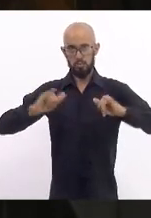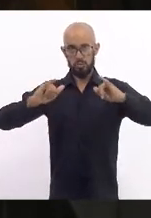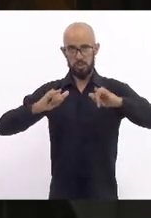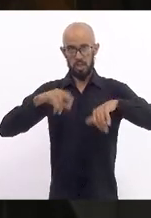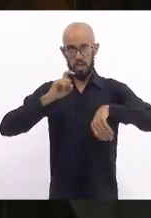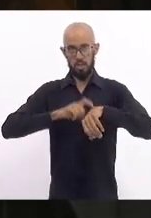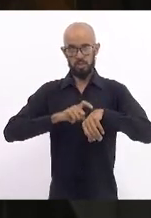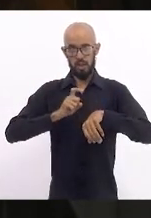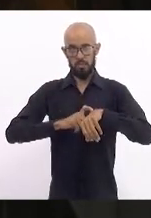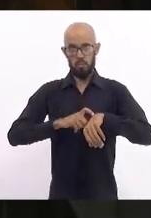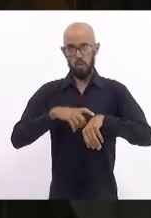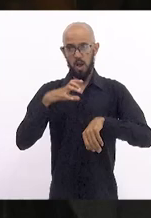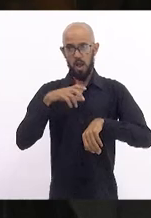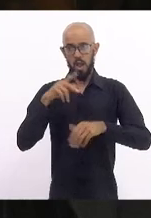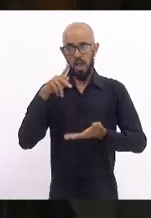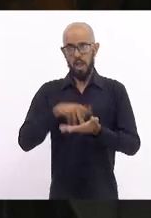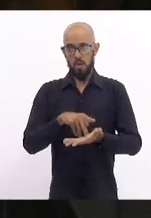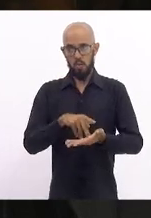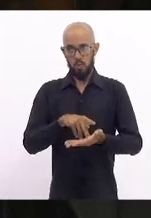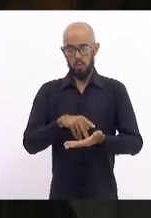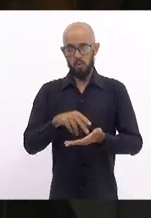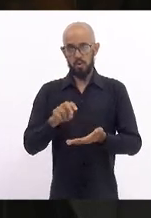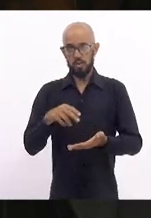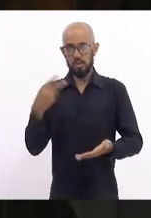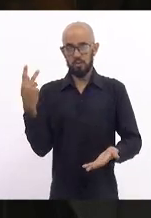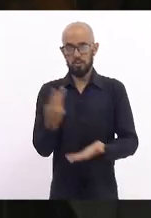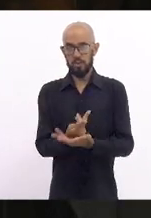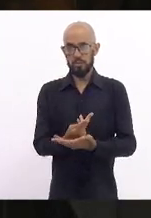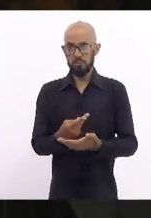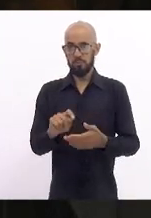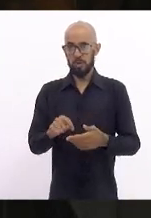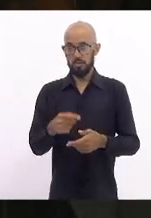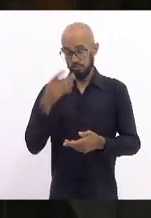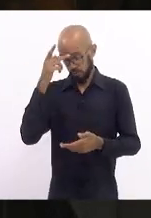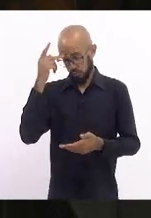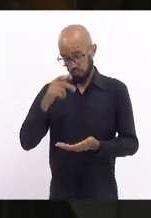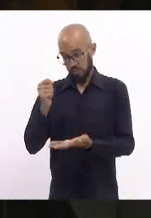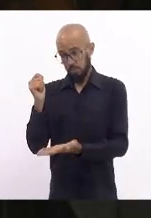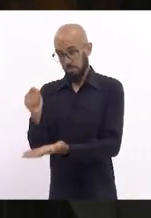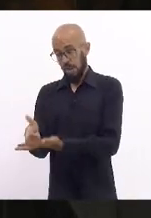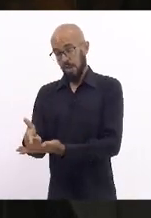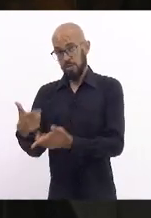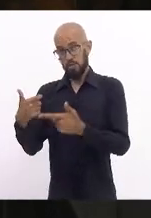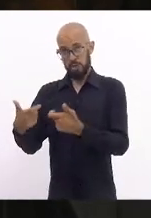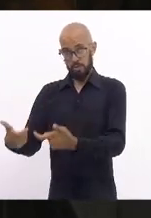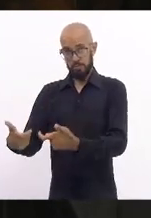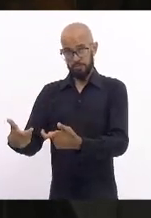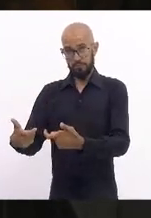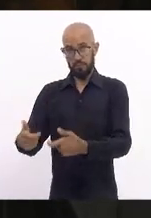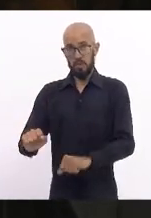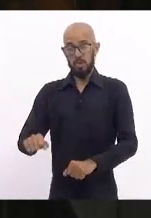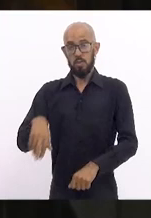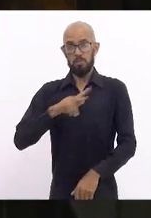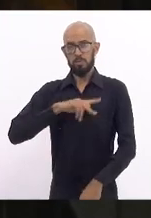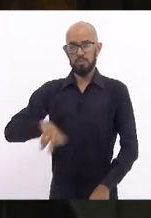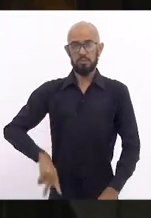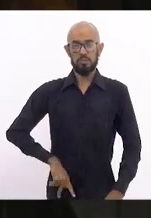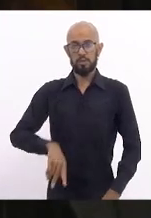por aqueles que estão patrocinando a guerra. O presidente da Croácia